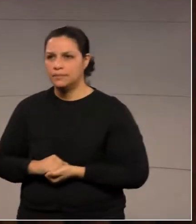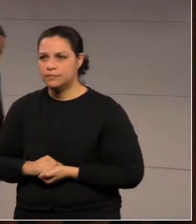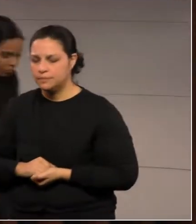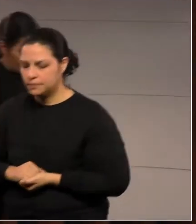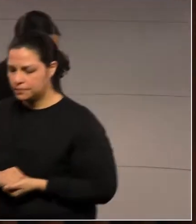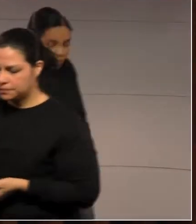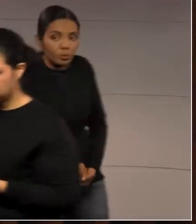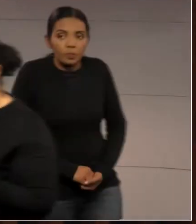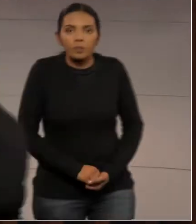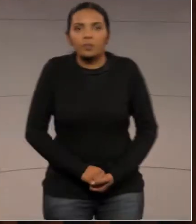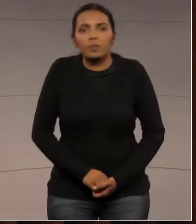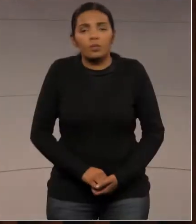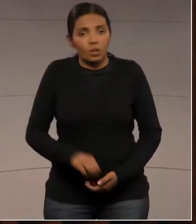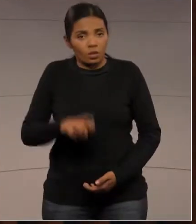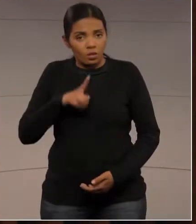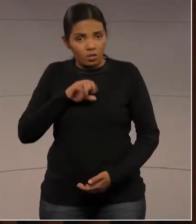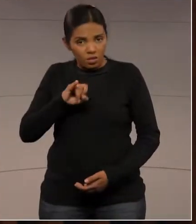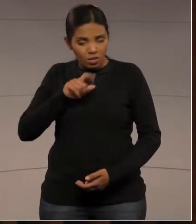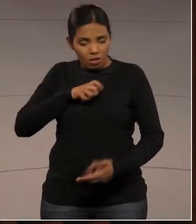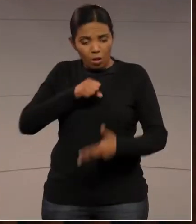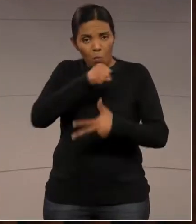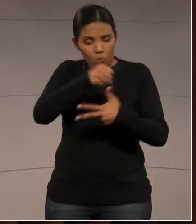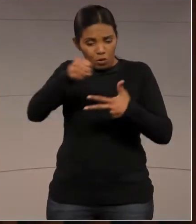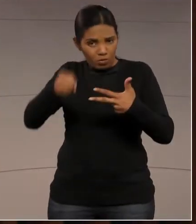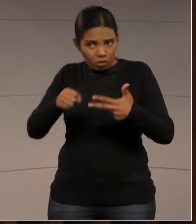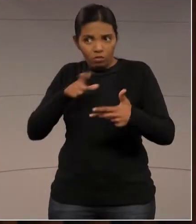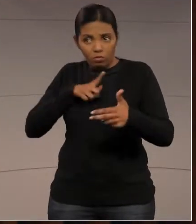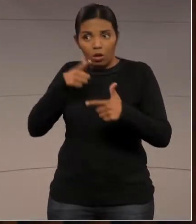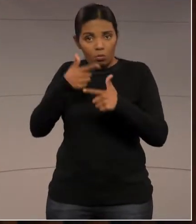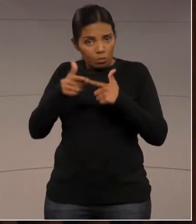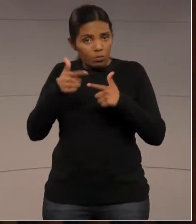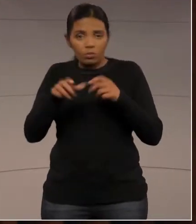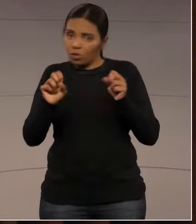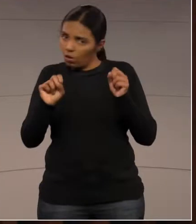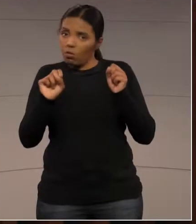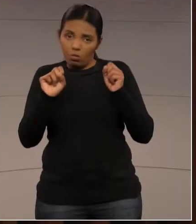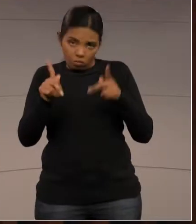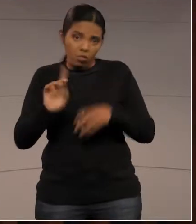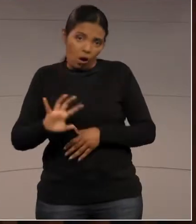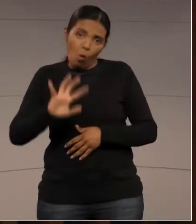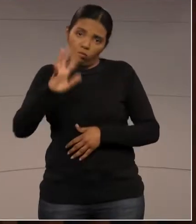Se os poderes têm lá seus problemas e têm, todos sem exceção,